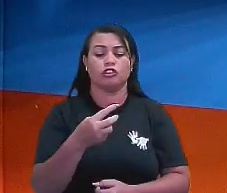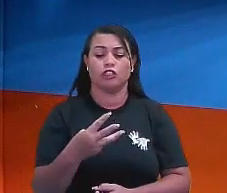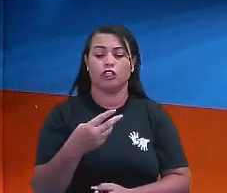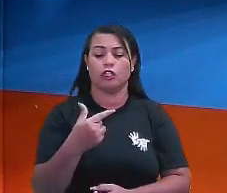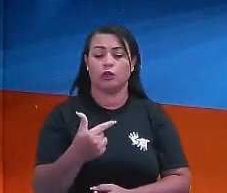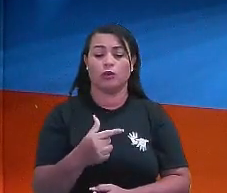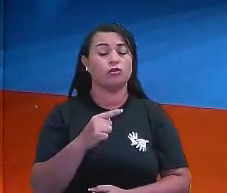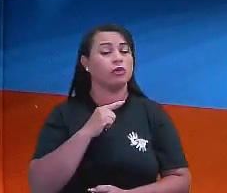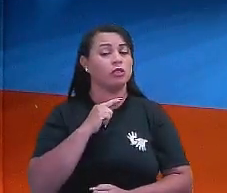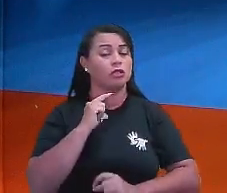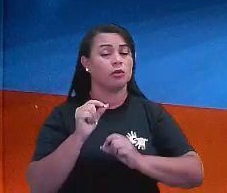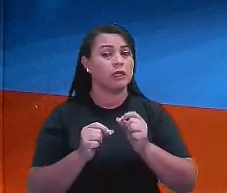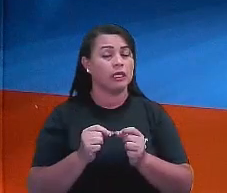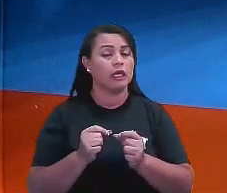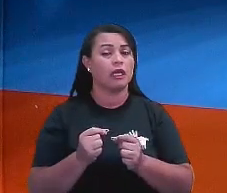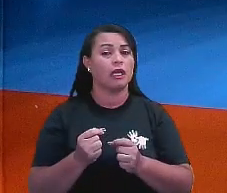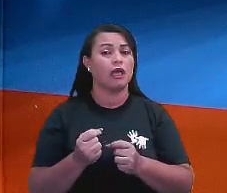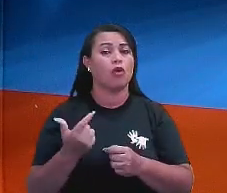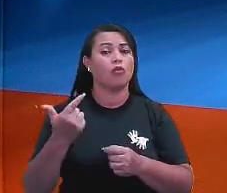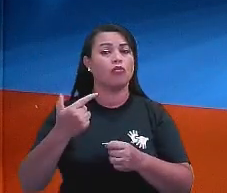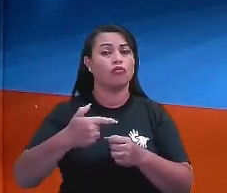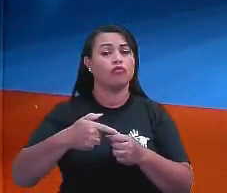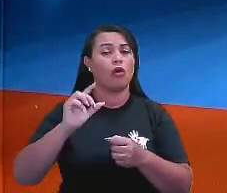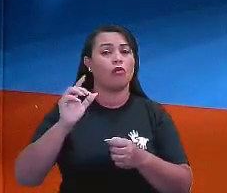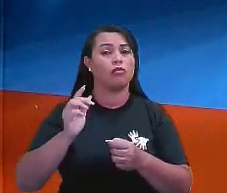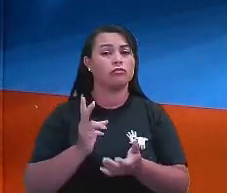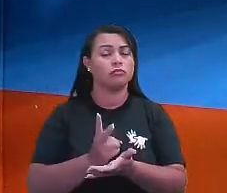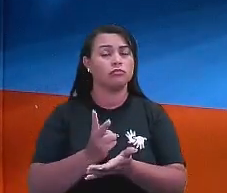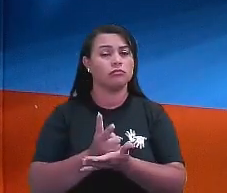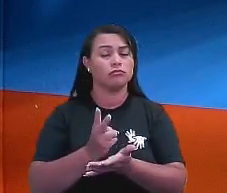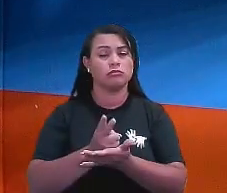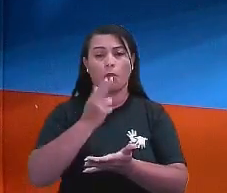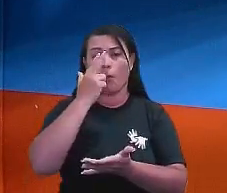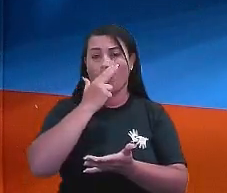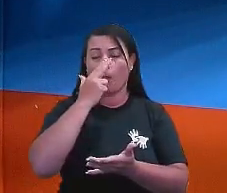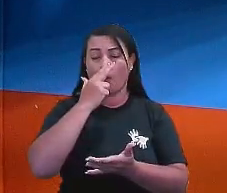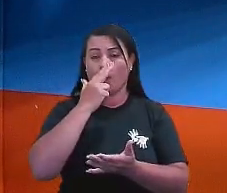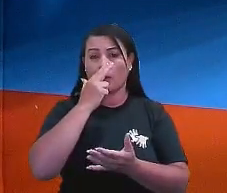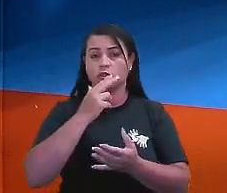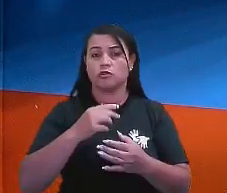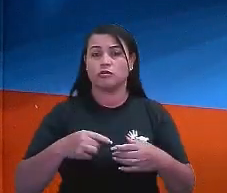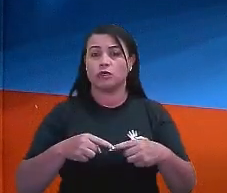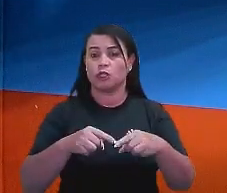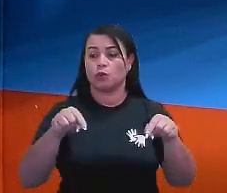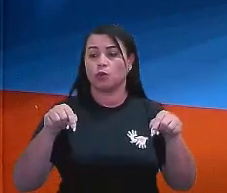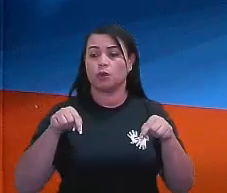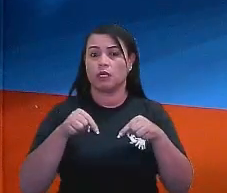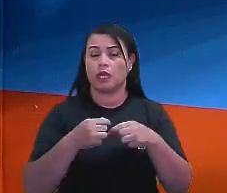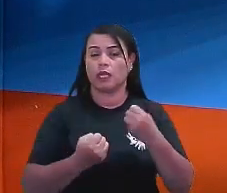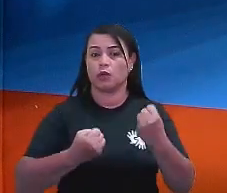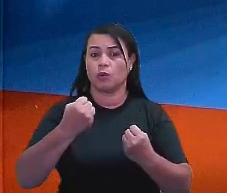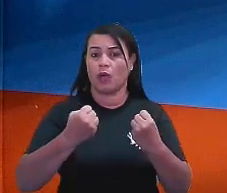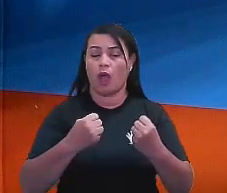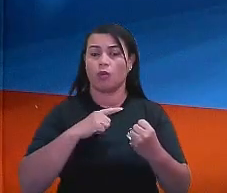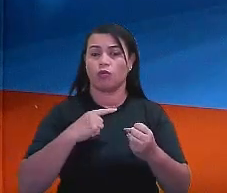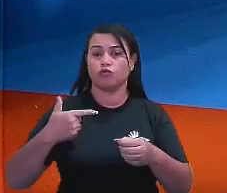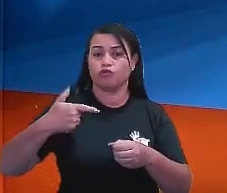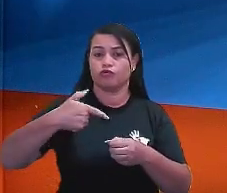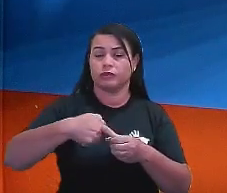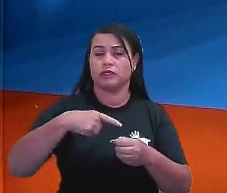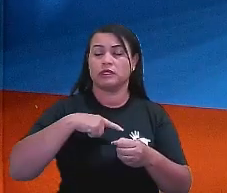consumo se mantenha o mesmo e que o tanque do carro tem capacidade máxima de 50 litros,